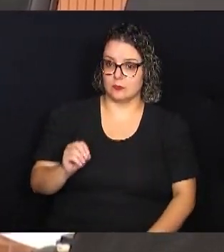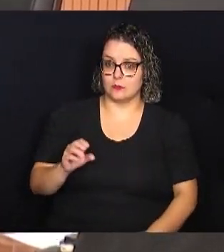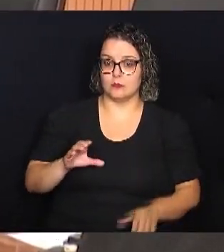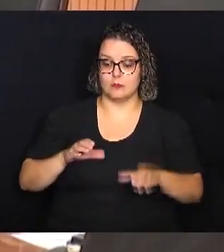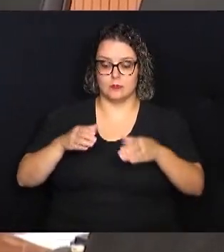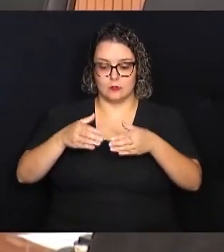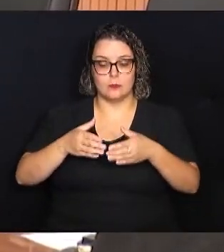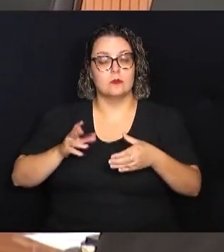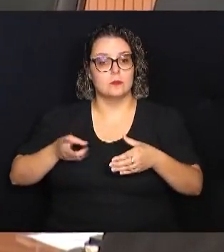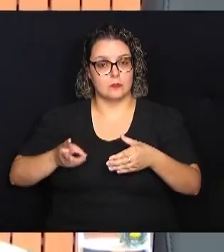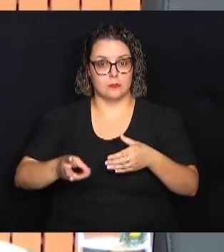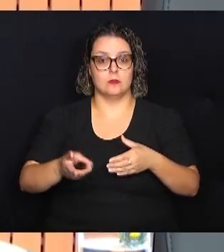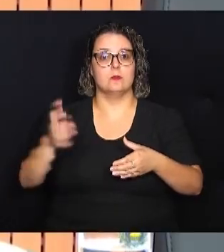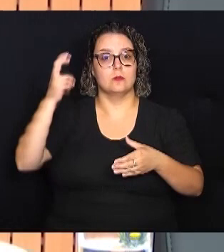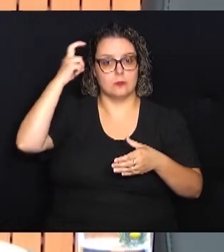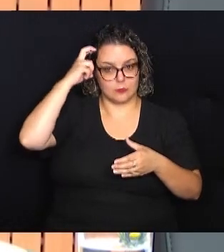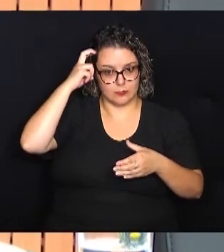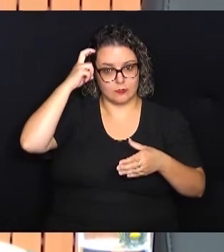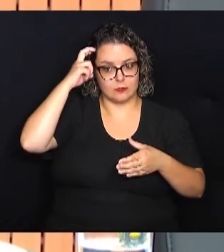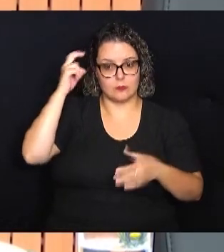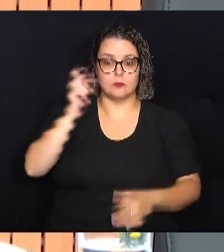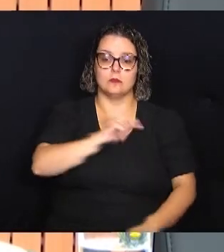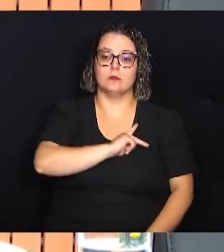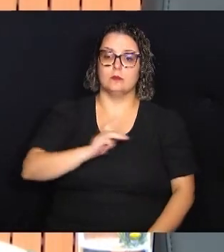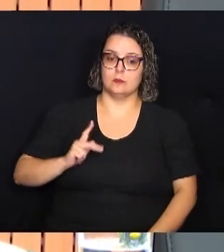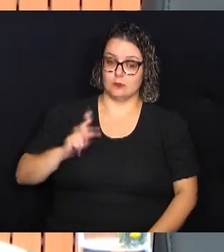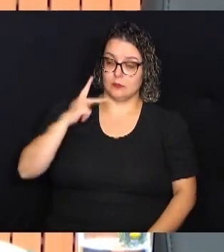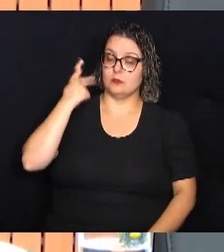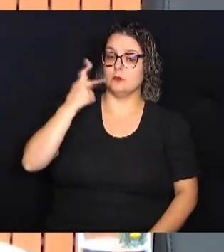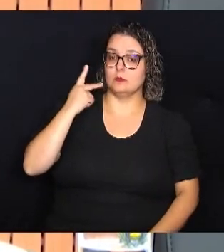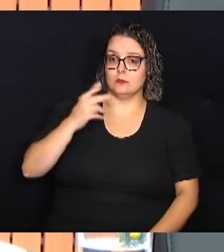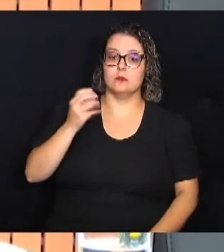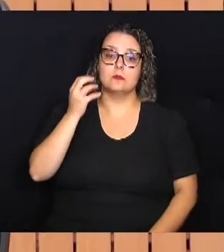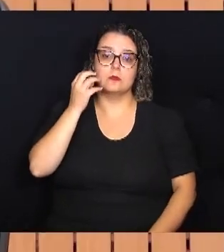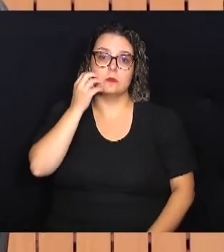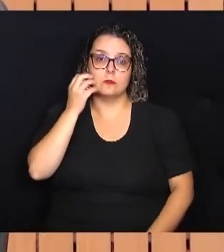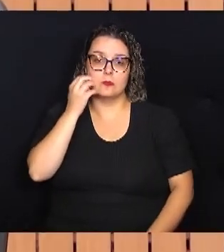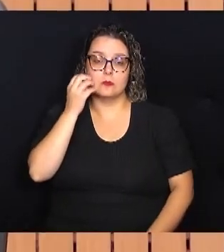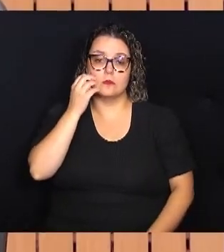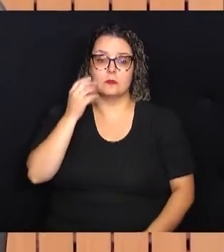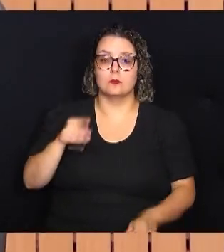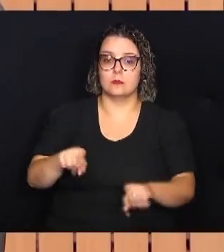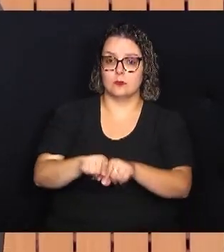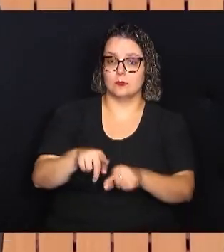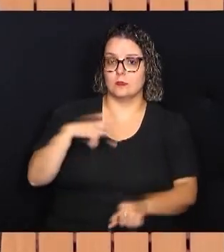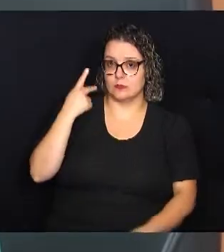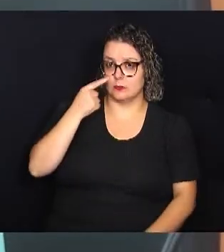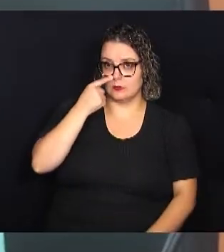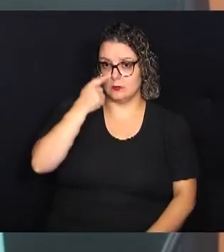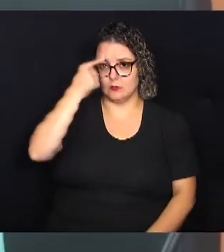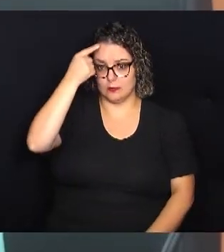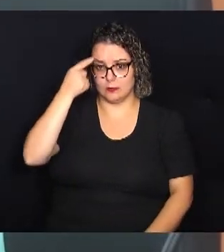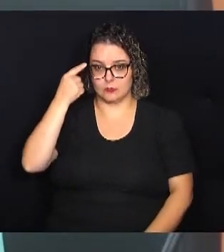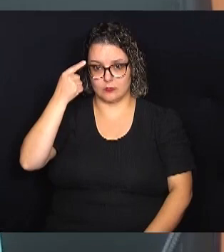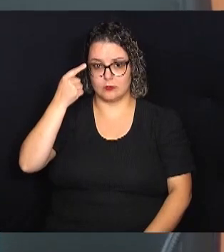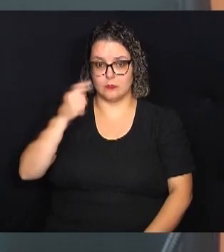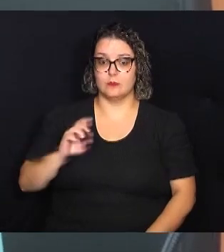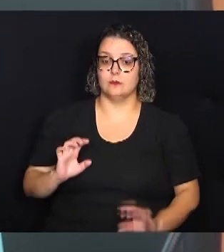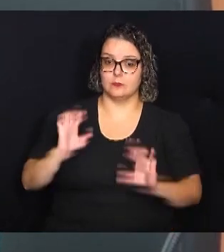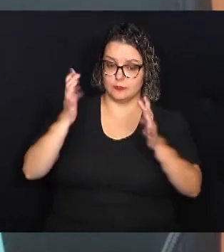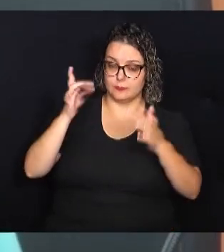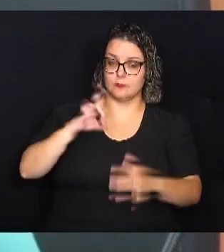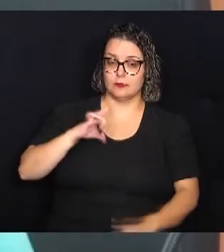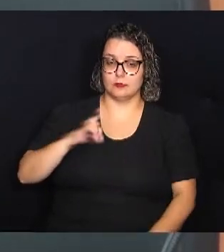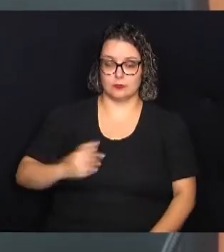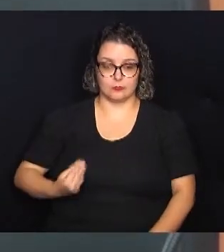Permanente de Cultura, presidida pelo vereador Igor Diego e a parlamentar Paola Miguel. O evento contou com a